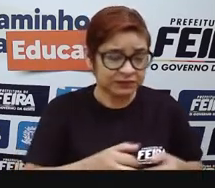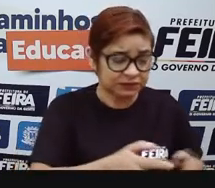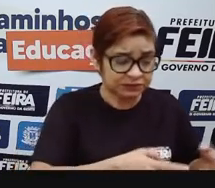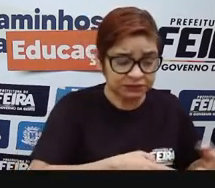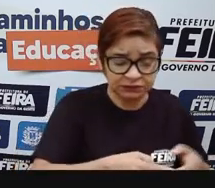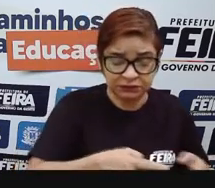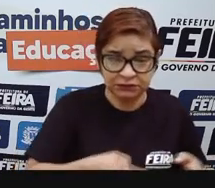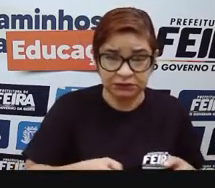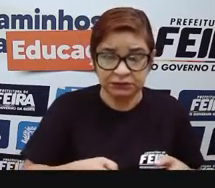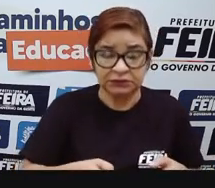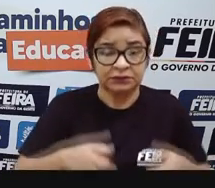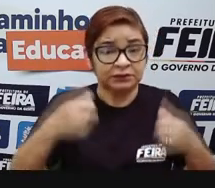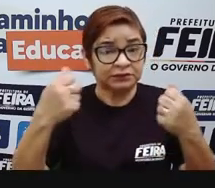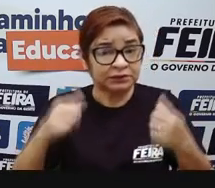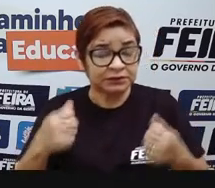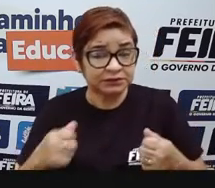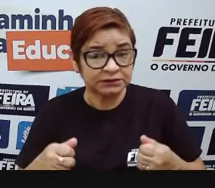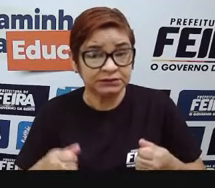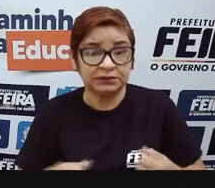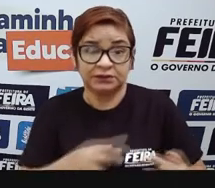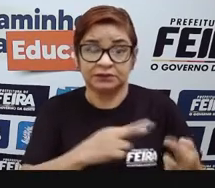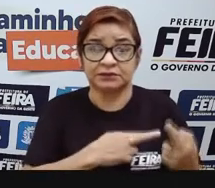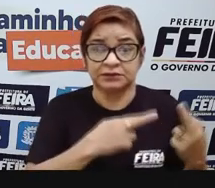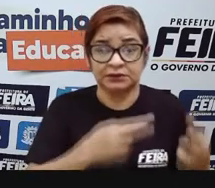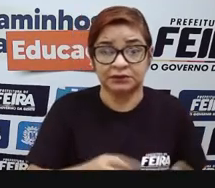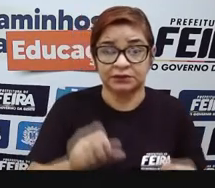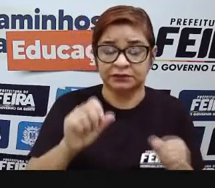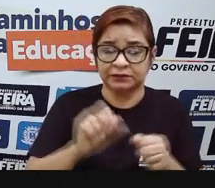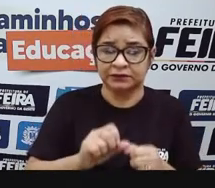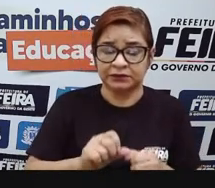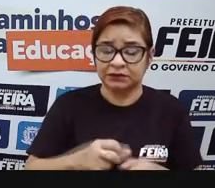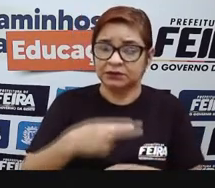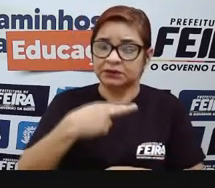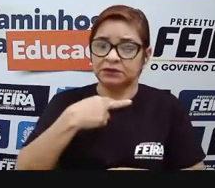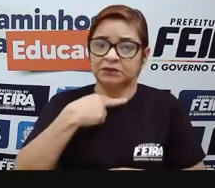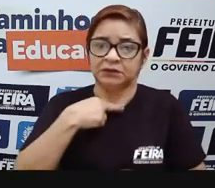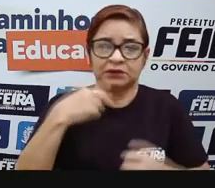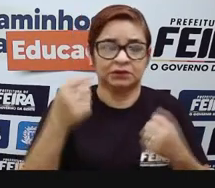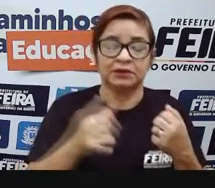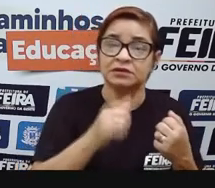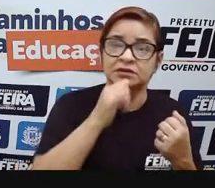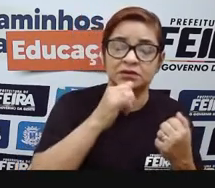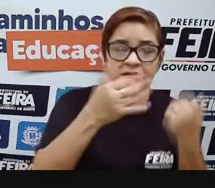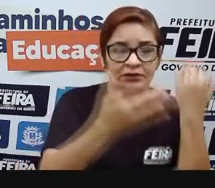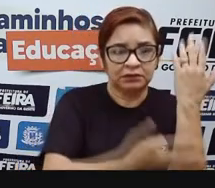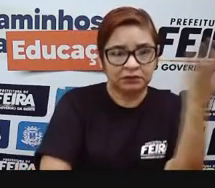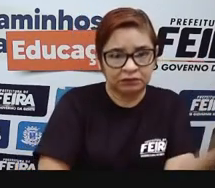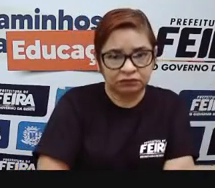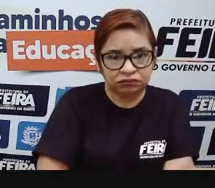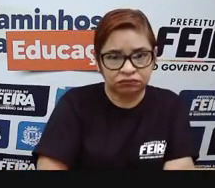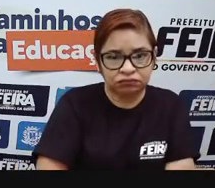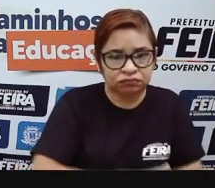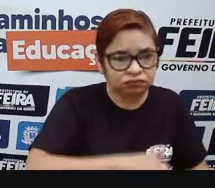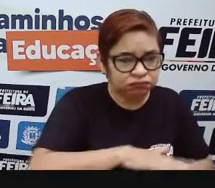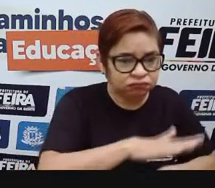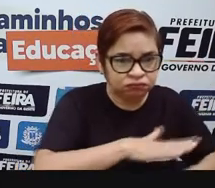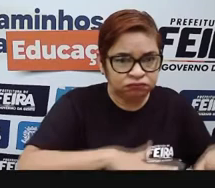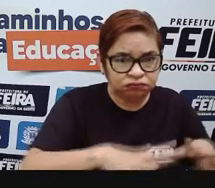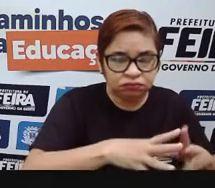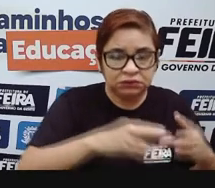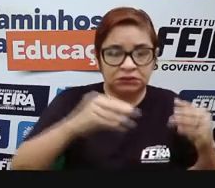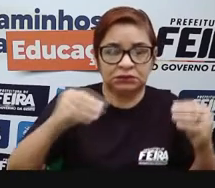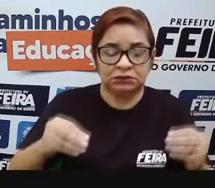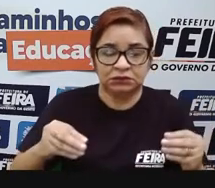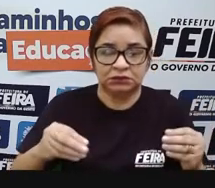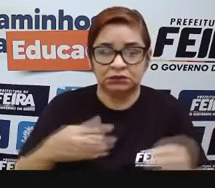feita de forma irresponsável, quando ela agride a natureza, quando ela não repõe, né? No caso,